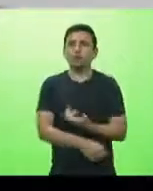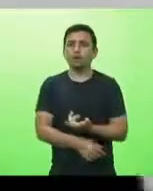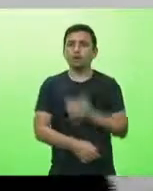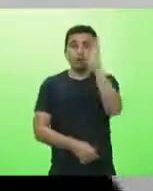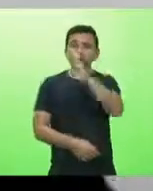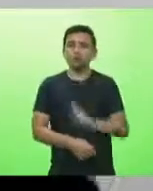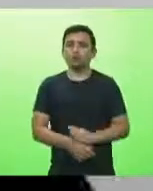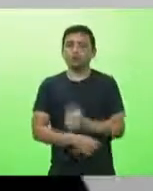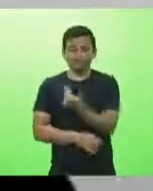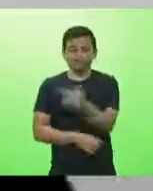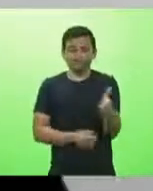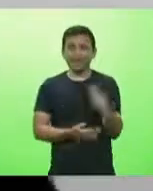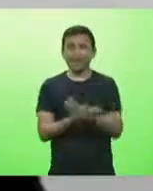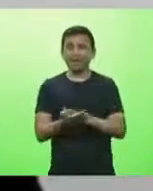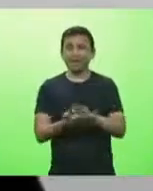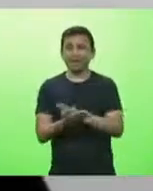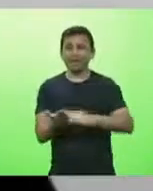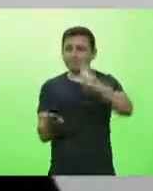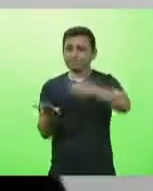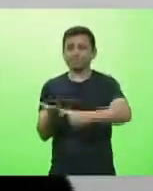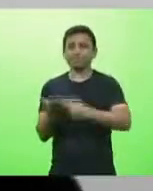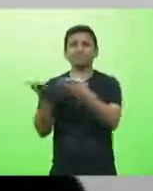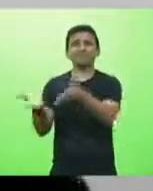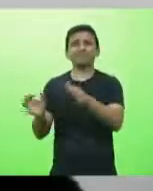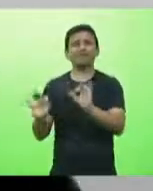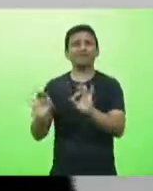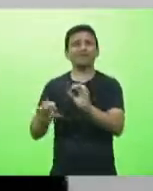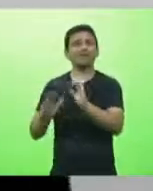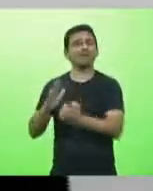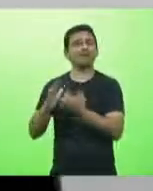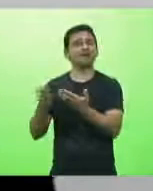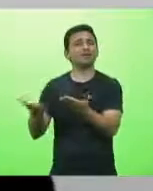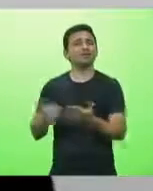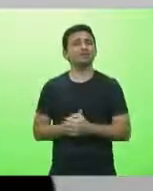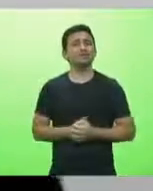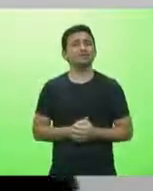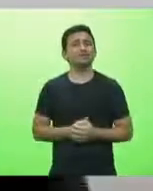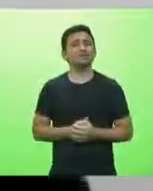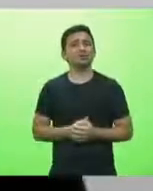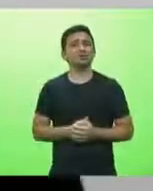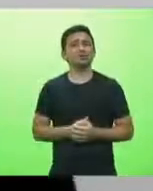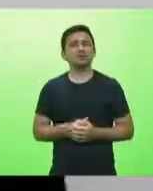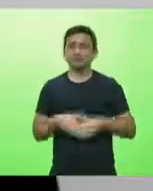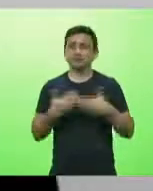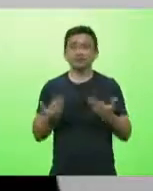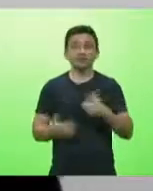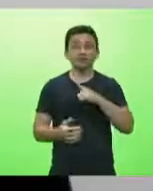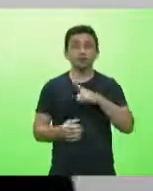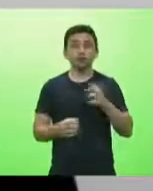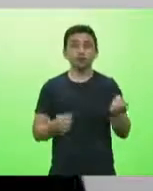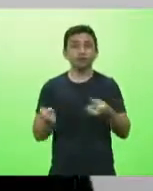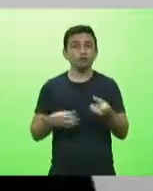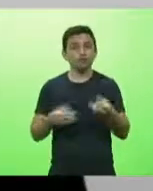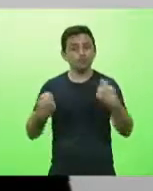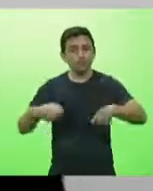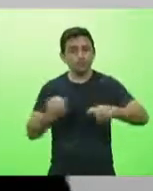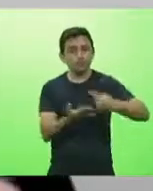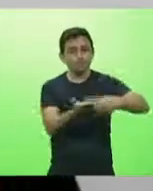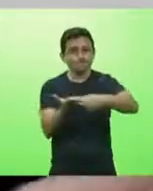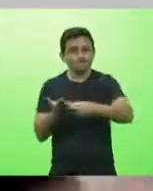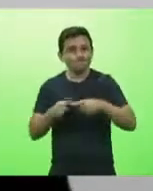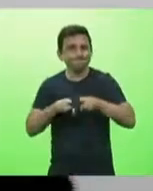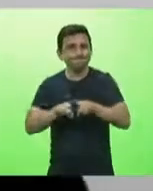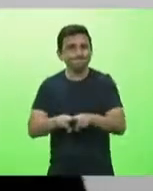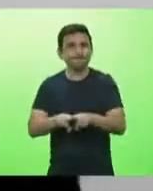não tem nenhum pré-acordo com a Johnson & Johnson ou seja as vacinas estão saindo mas nós precisamos desses acordos mesmo que a